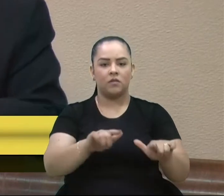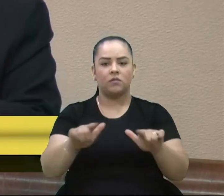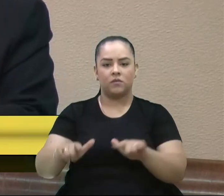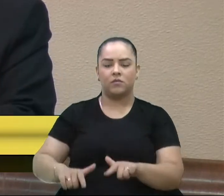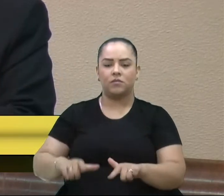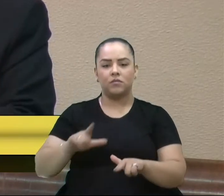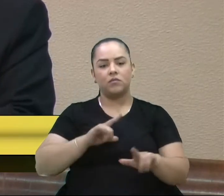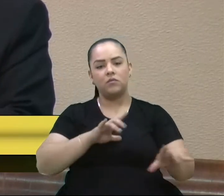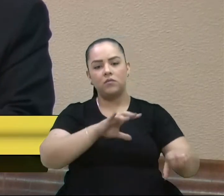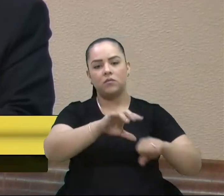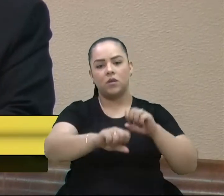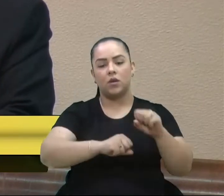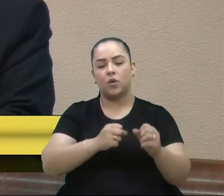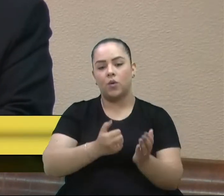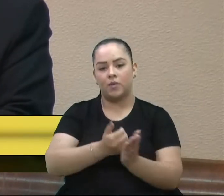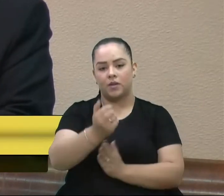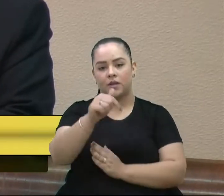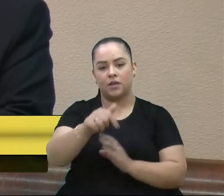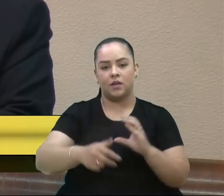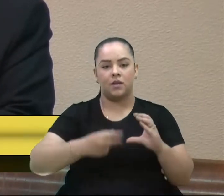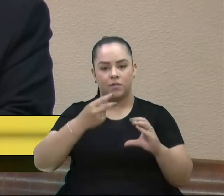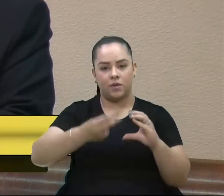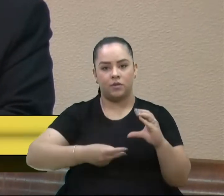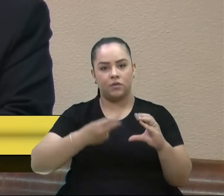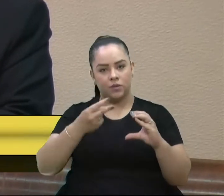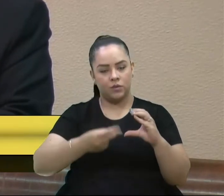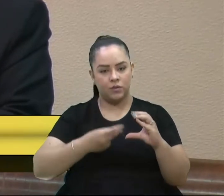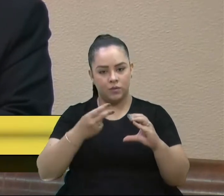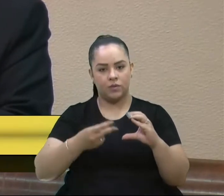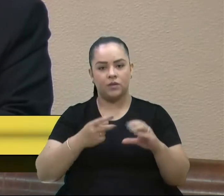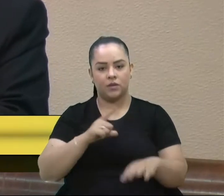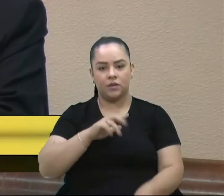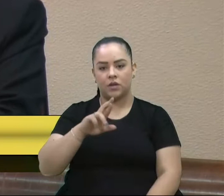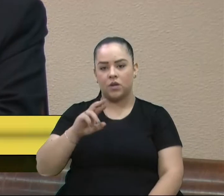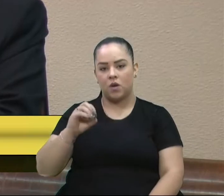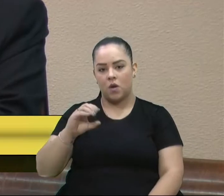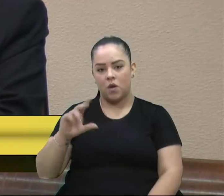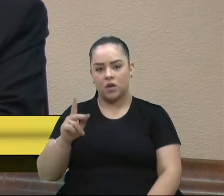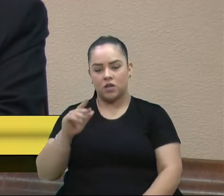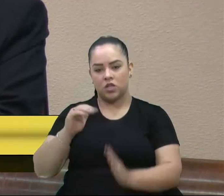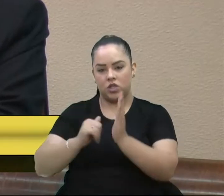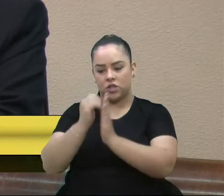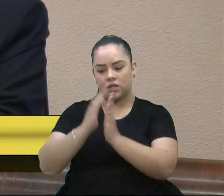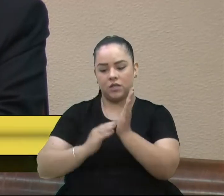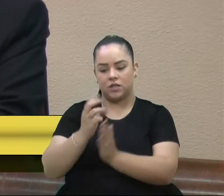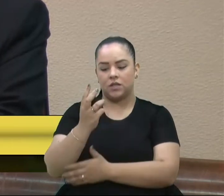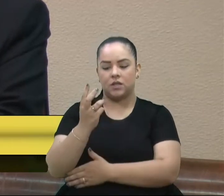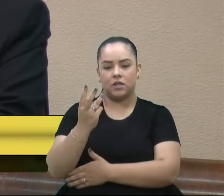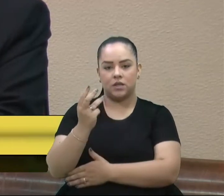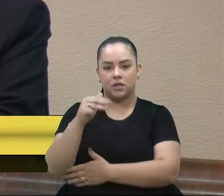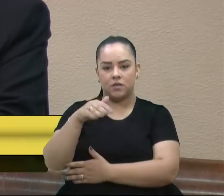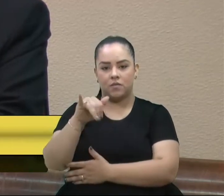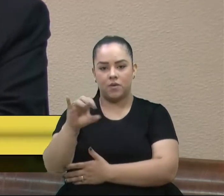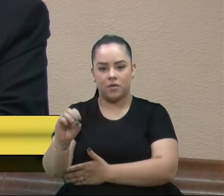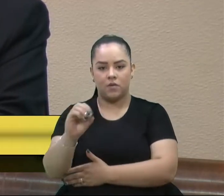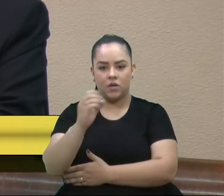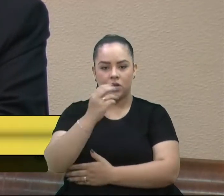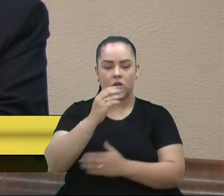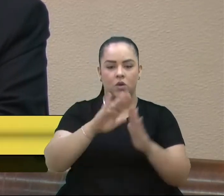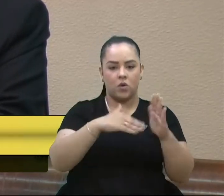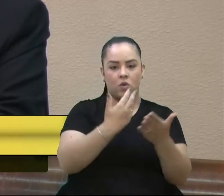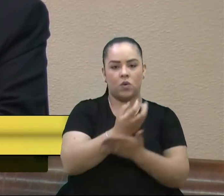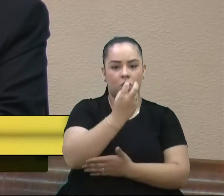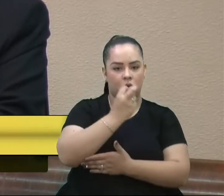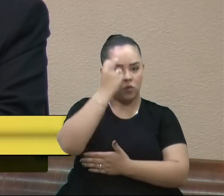começam aqui pela Câmara, na Roque Tintas, 13 de maio, Escola Cultura Inglês, na